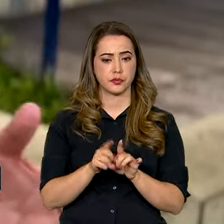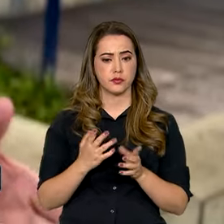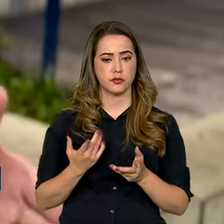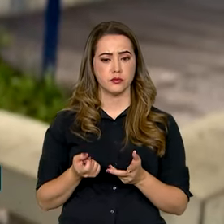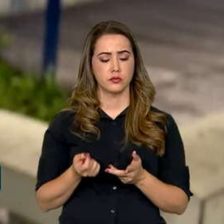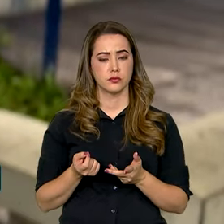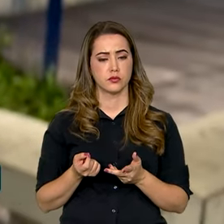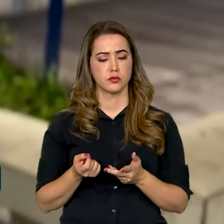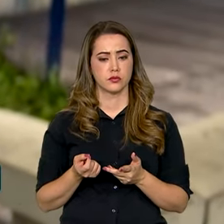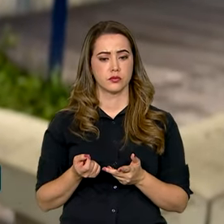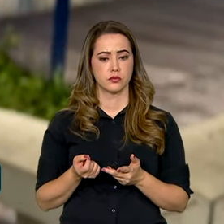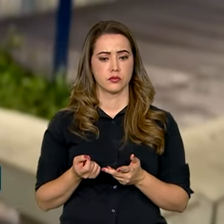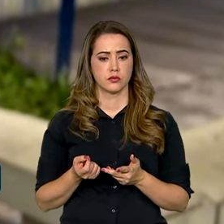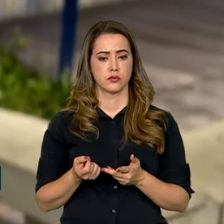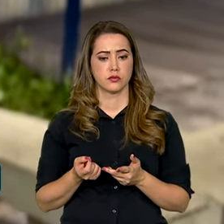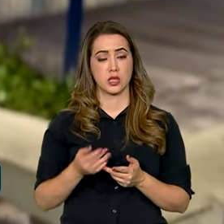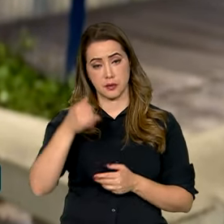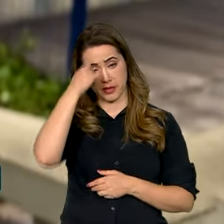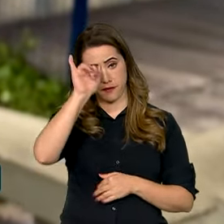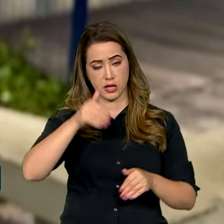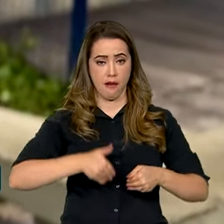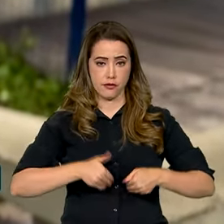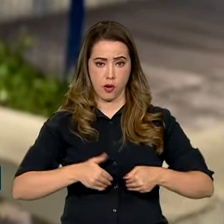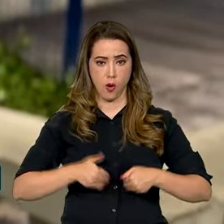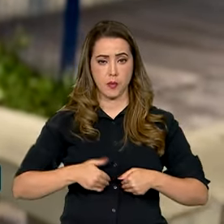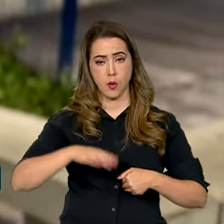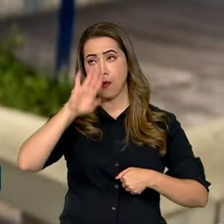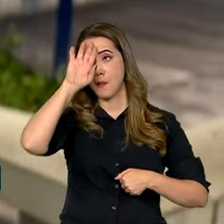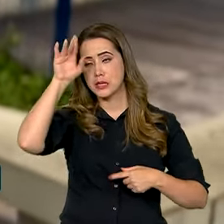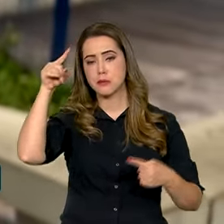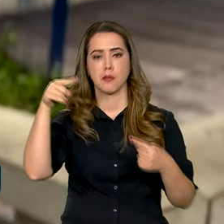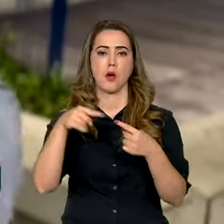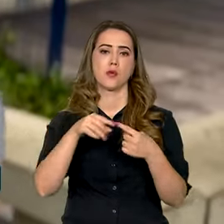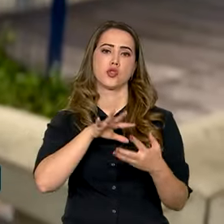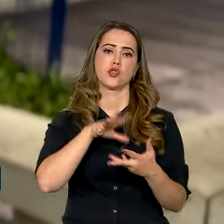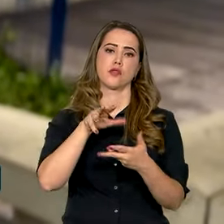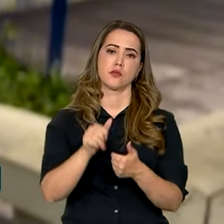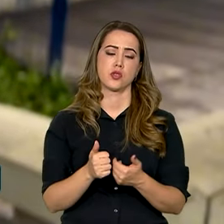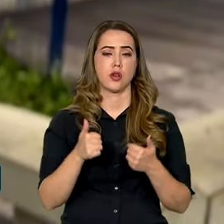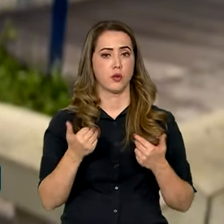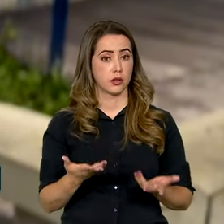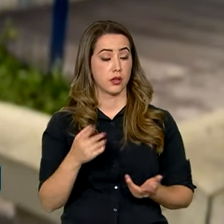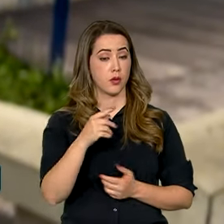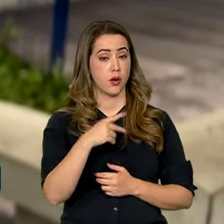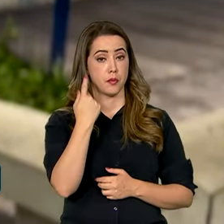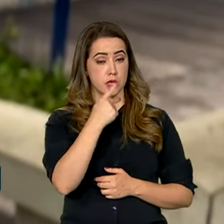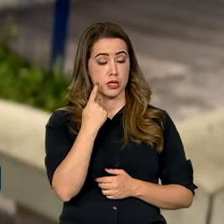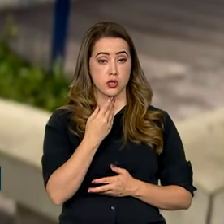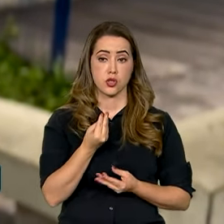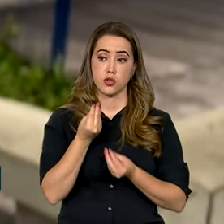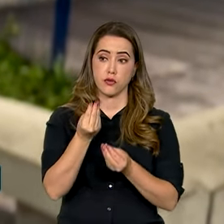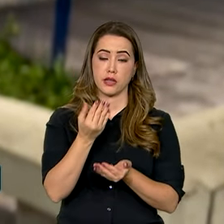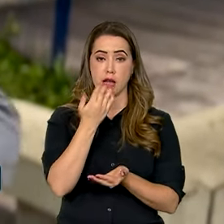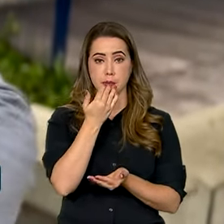colocar o combate à fome nas prioridades, neste caso, a política de alimentação